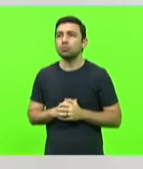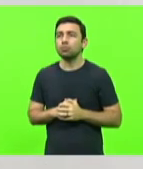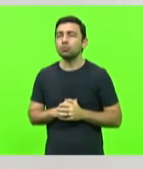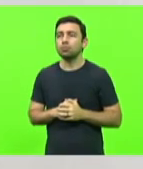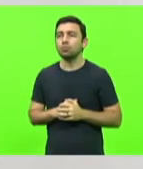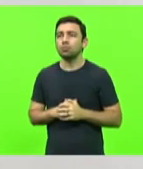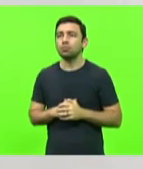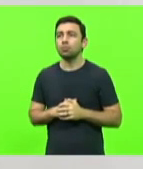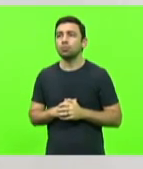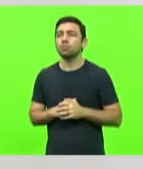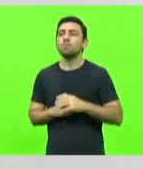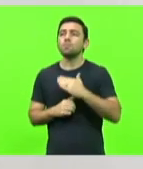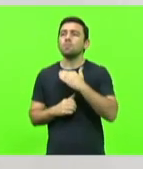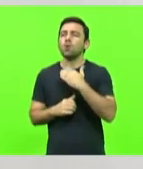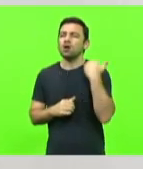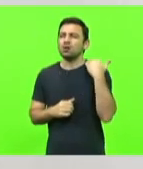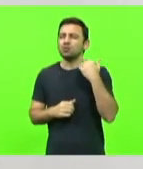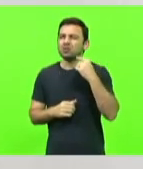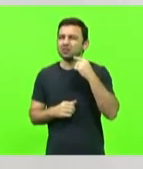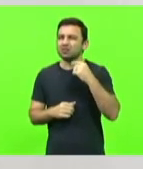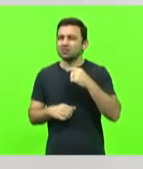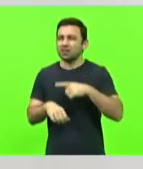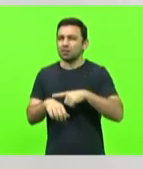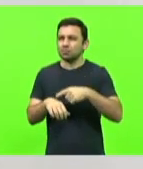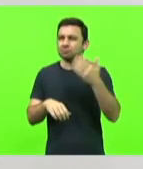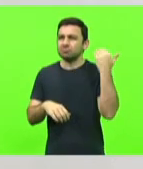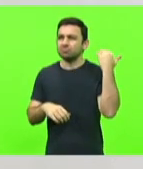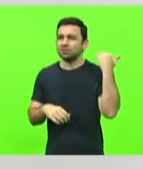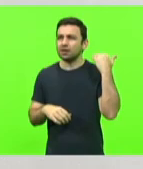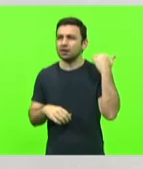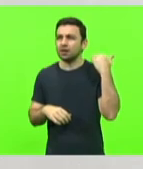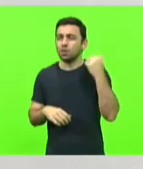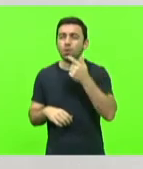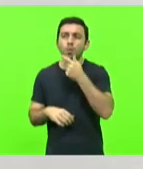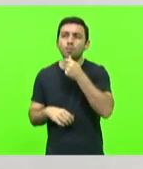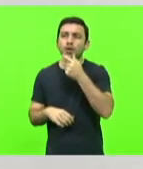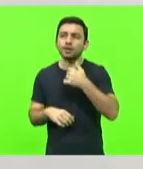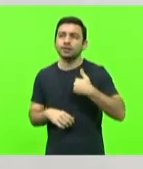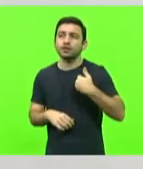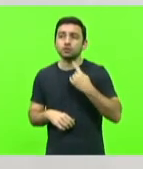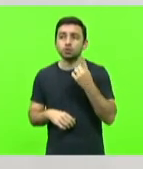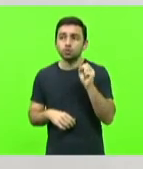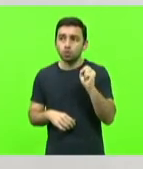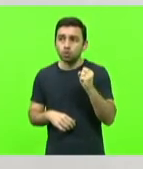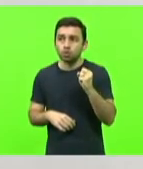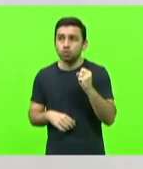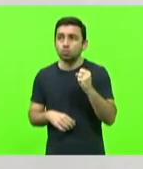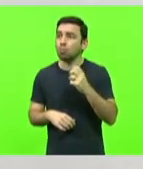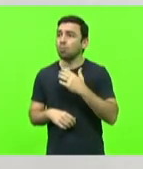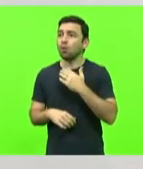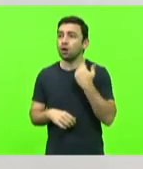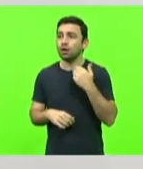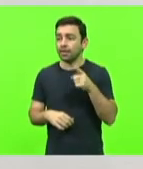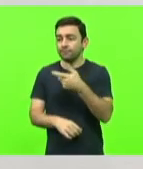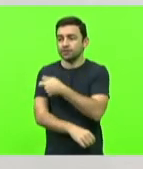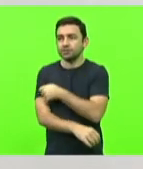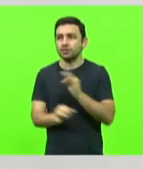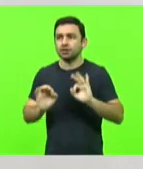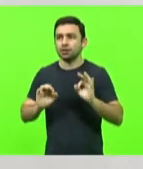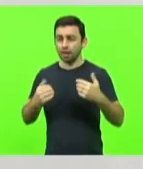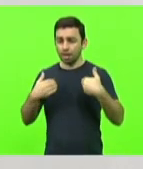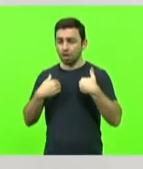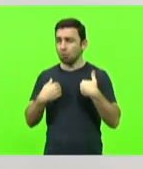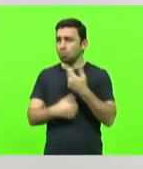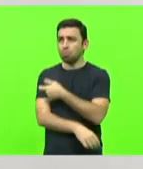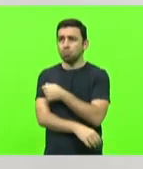Tá, esse tempo atrás morreu aí o filho de uma atriz, um rapaz com 18 anos, dessa meningite, não tinha tomado a vacina, eu não tomei essa vacina,